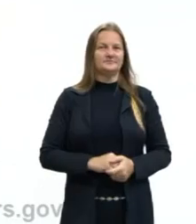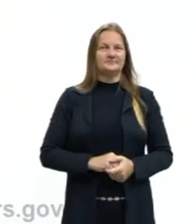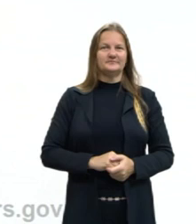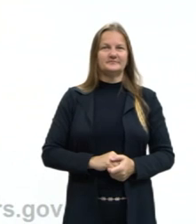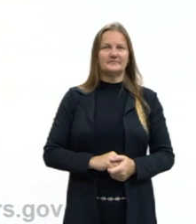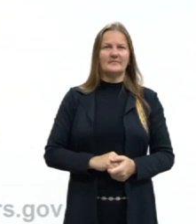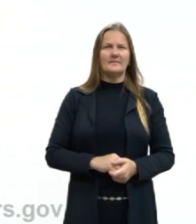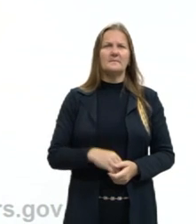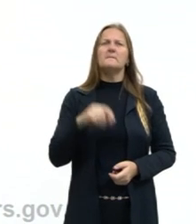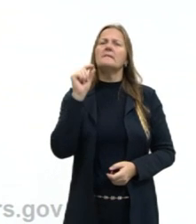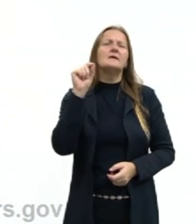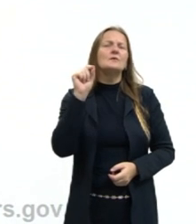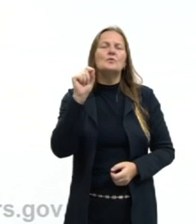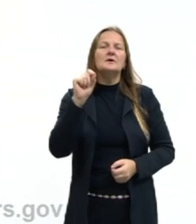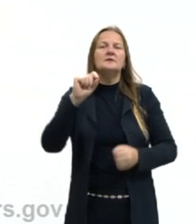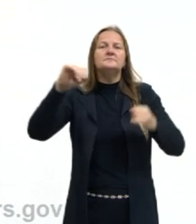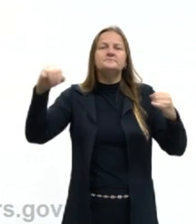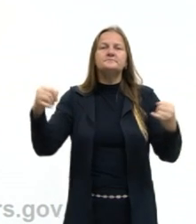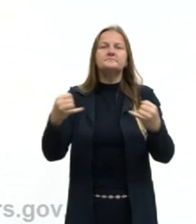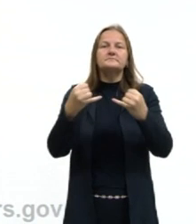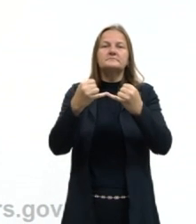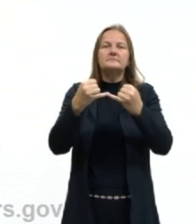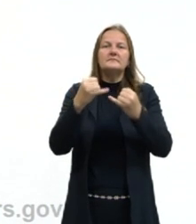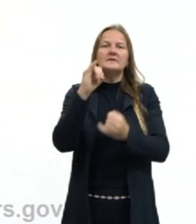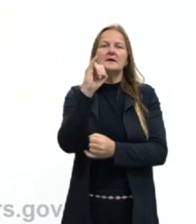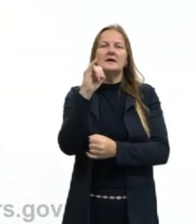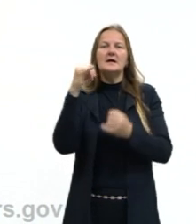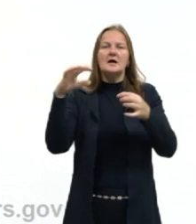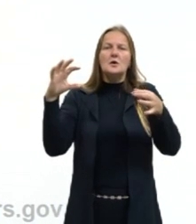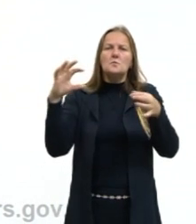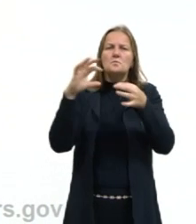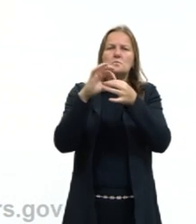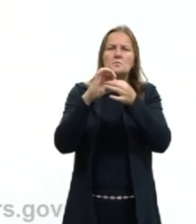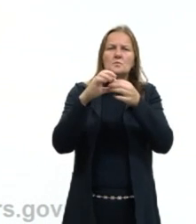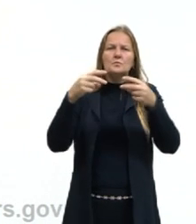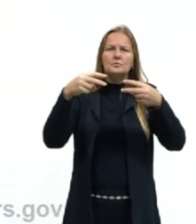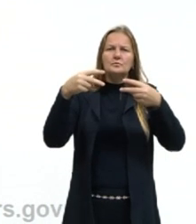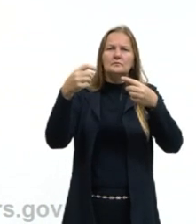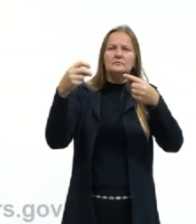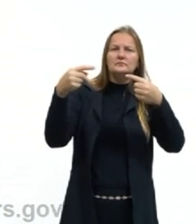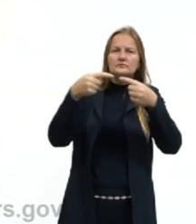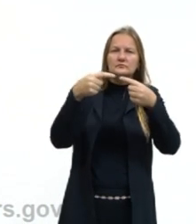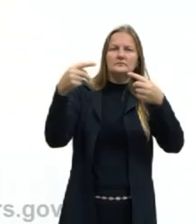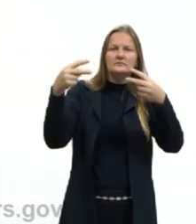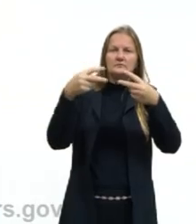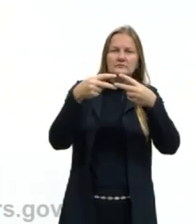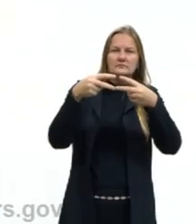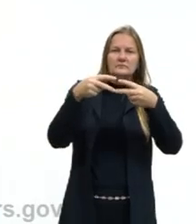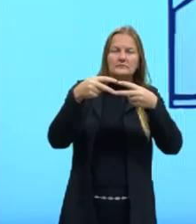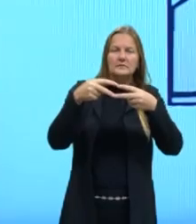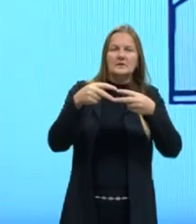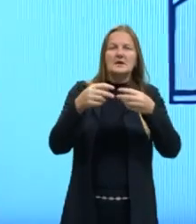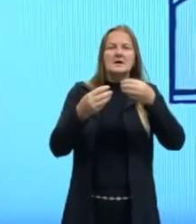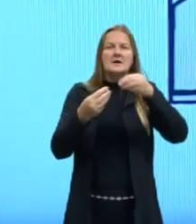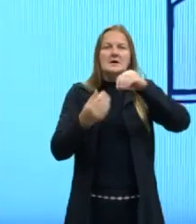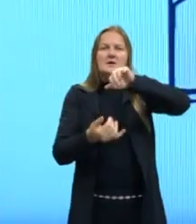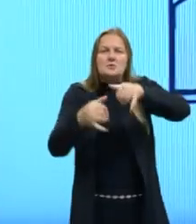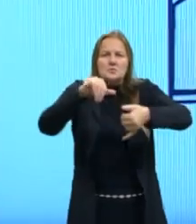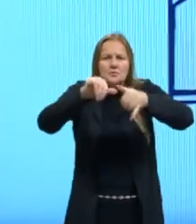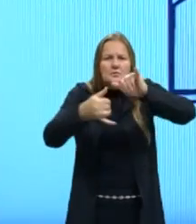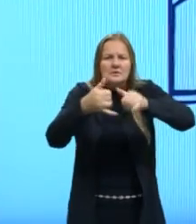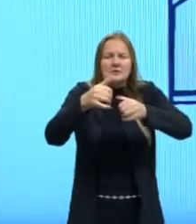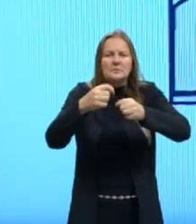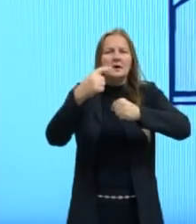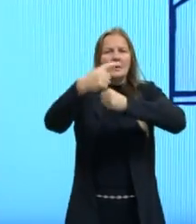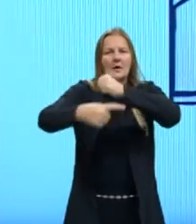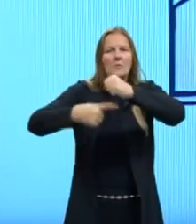O que são essas ligações? É quando acontece a junção dos elementos químicos. Átomos de elementos